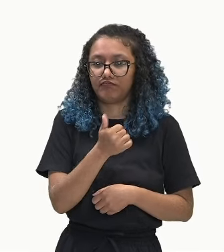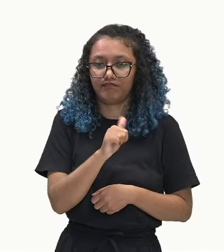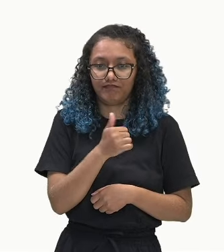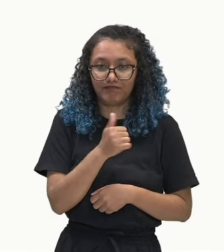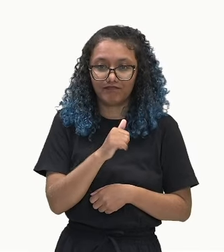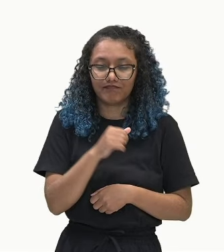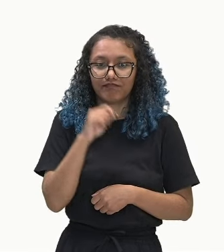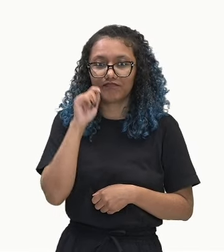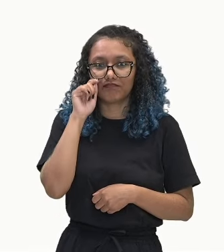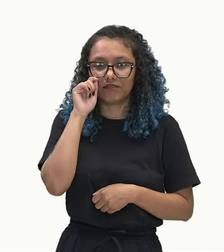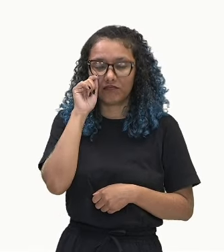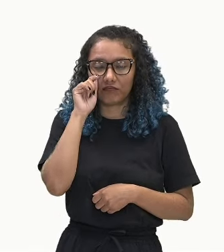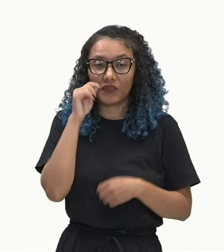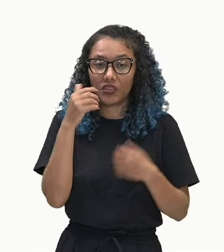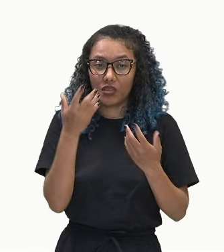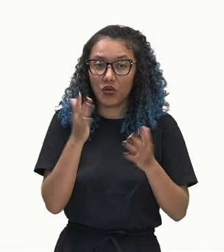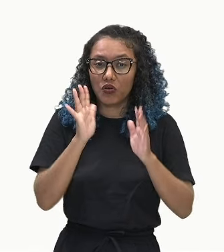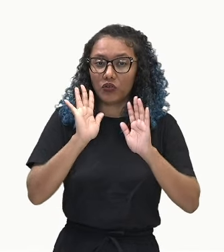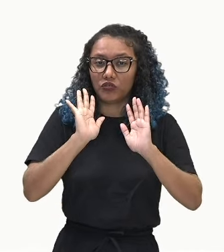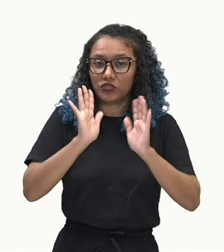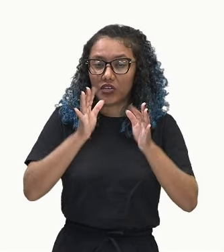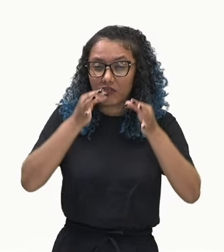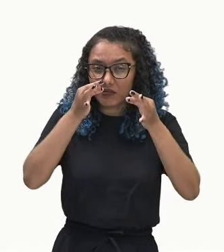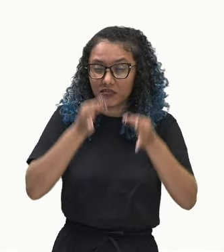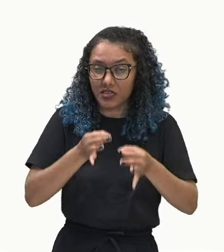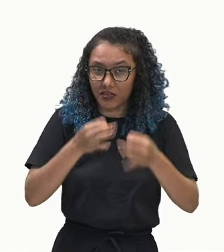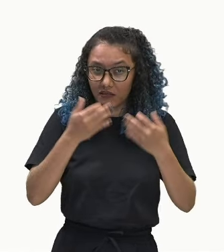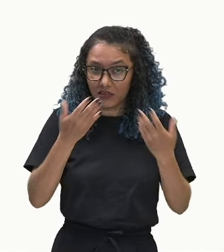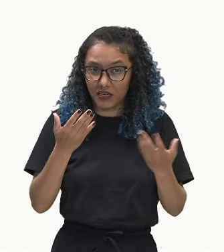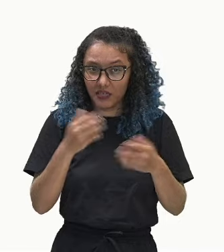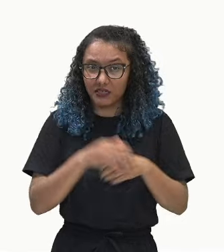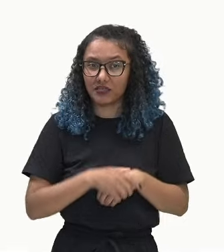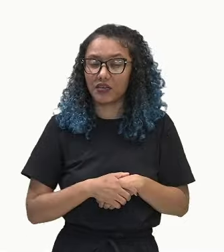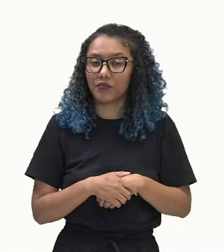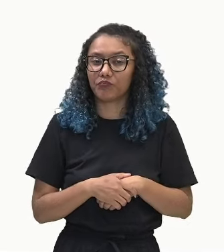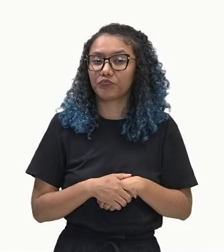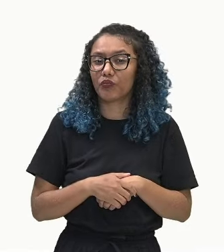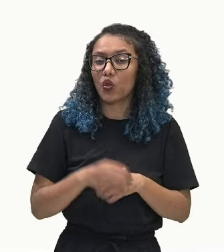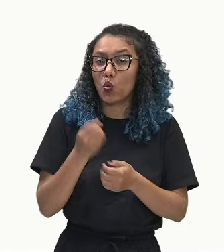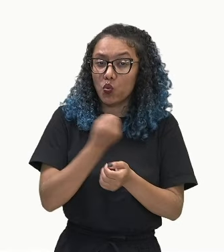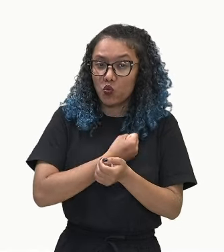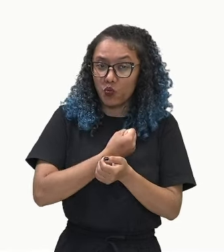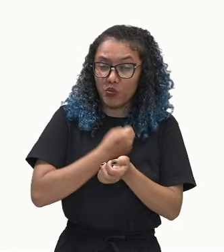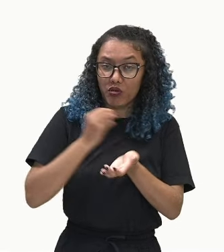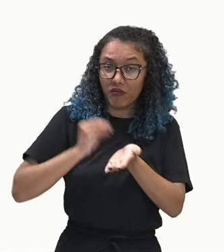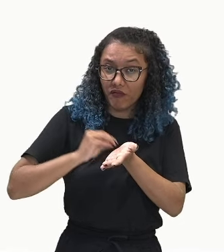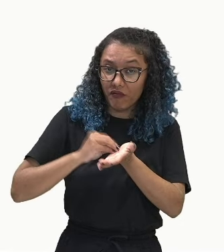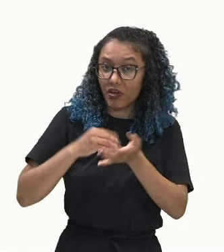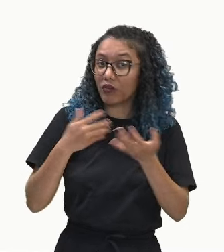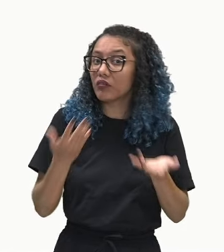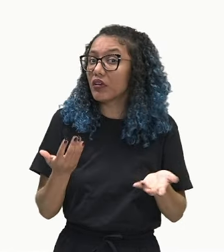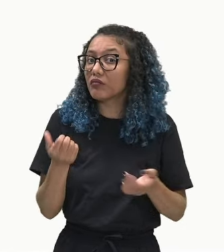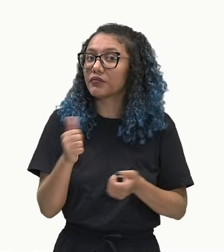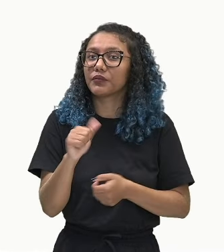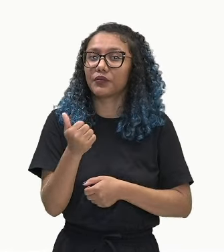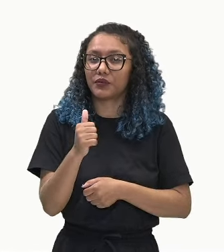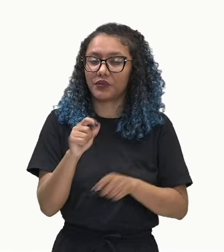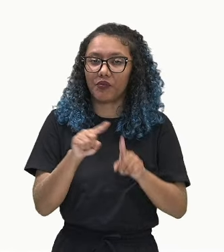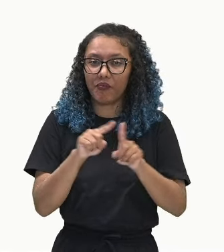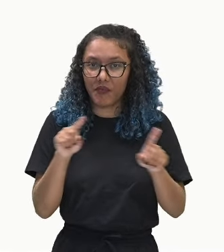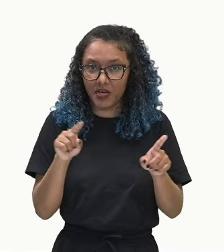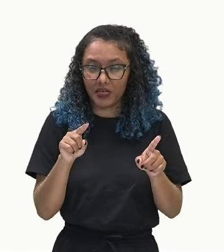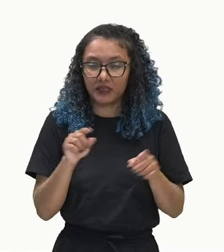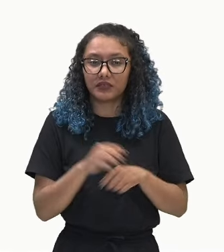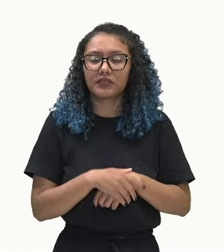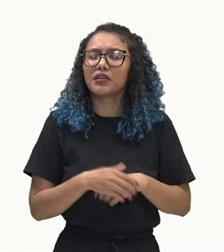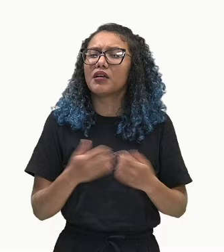Então nós já temos quase certeza que o valor que está faltando aqui é o 11. Mas vamos já ver